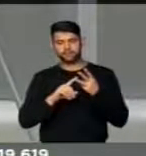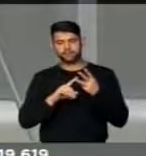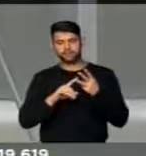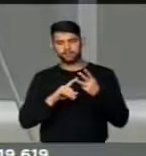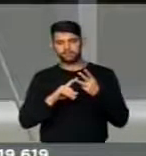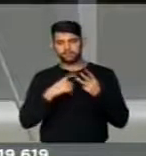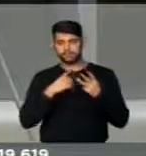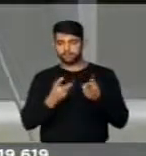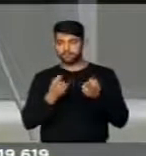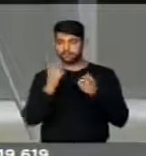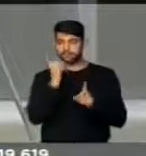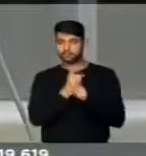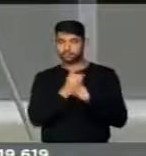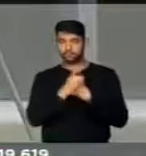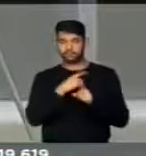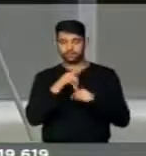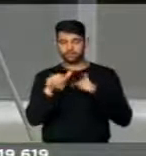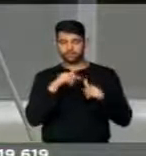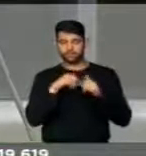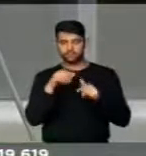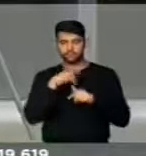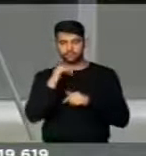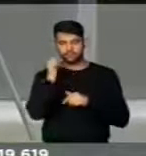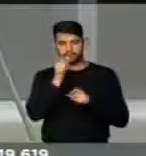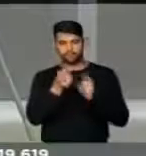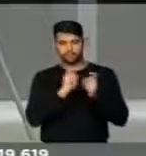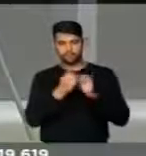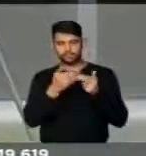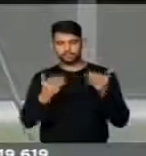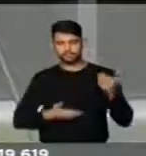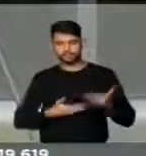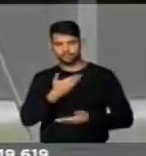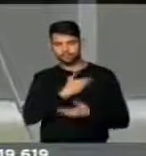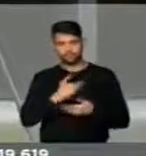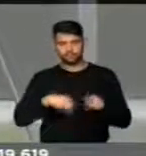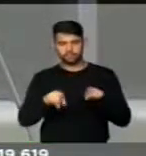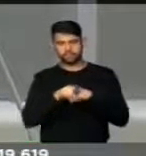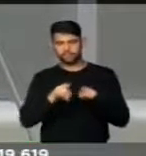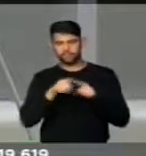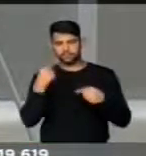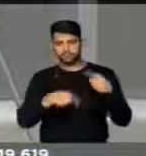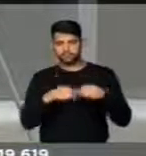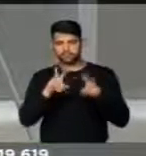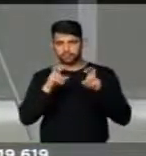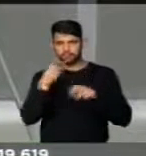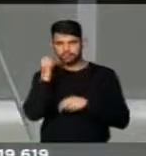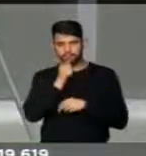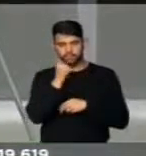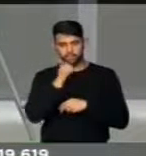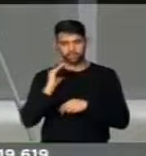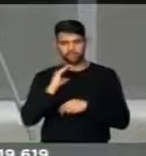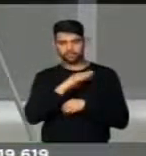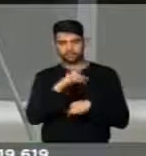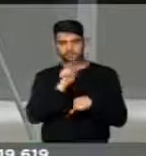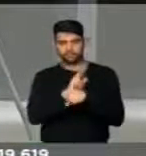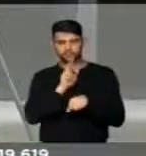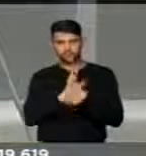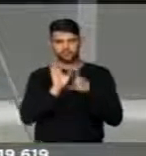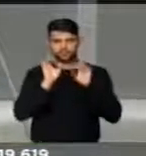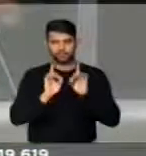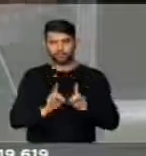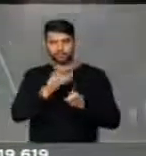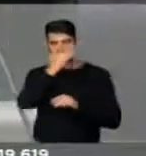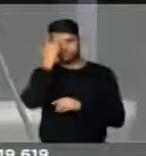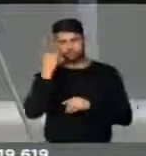inclusive eu descobri que a Comissão de Trabalho, de Administração e Serviço Público também trata da mulher. e Comissão de Defesa dos